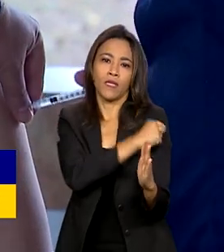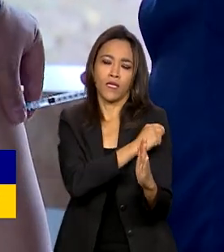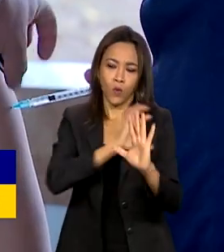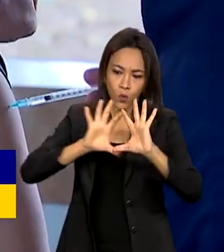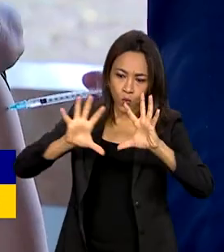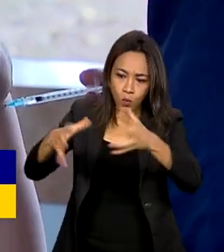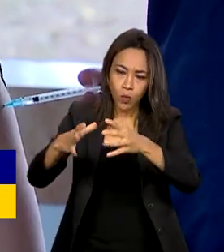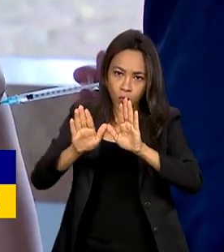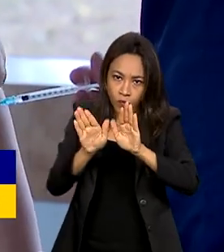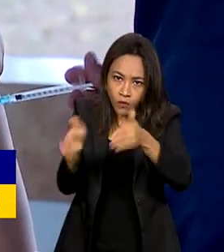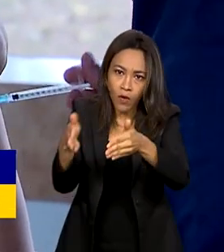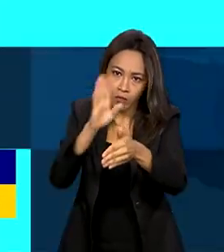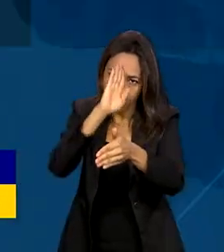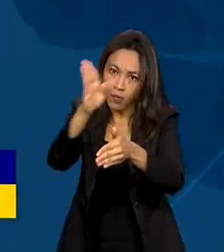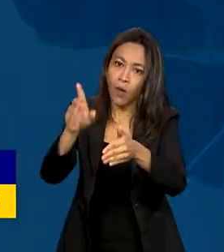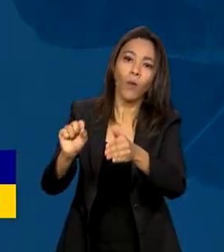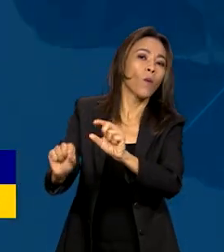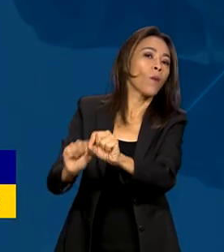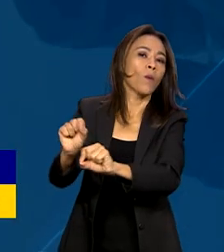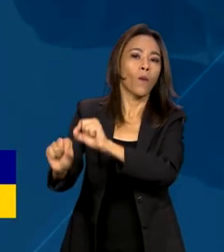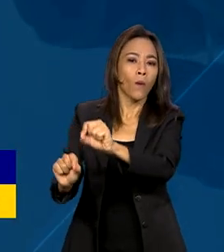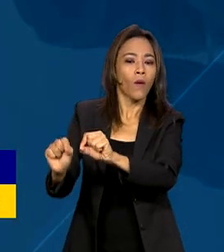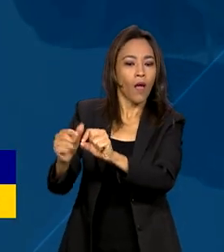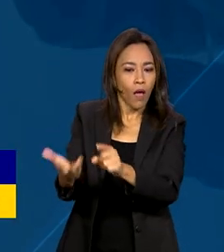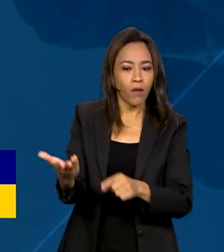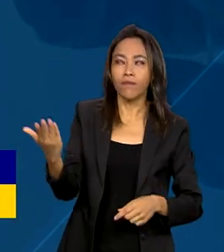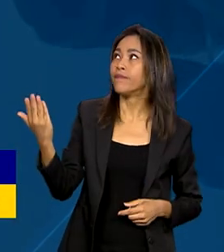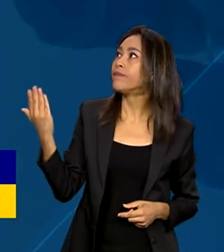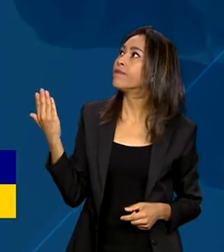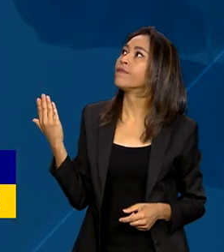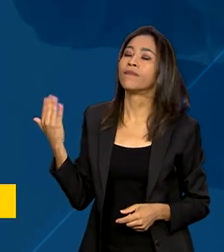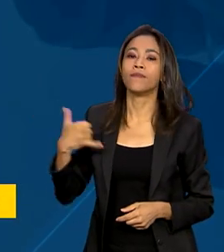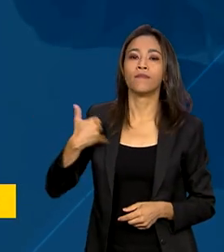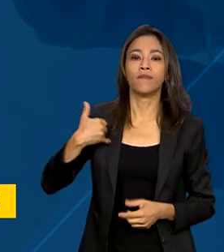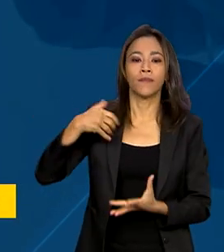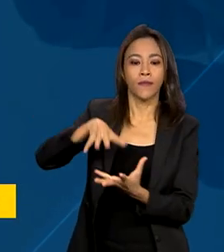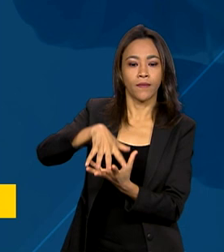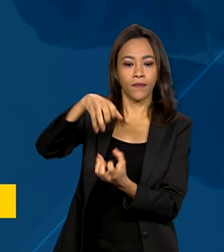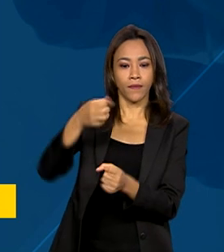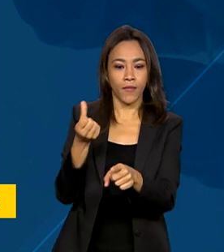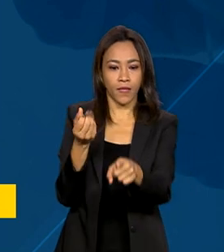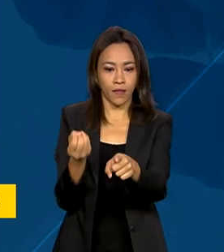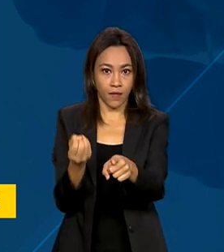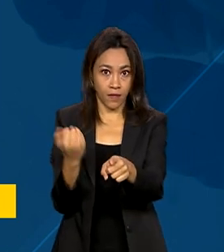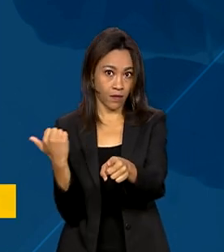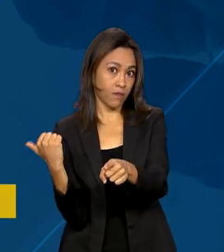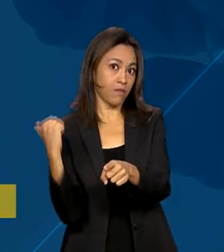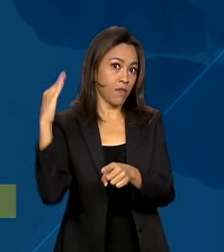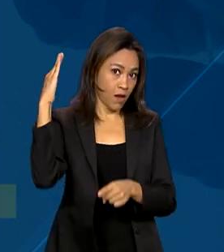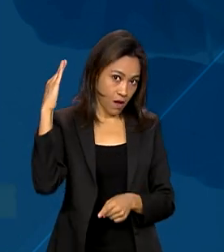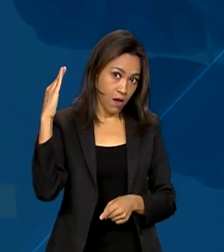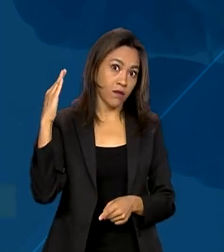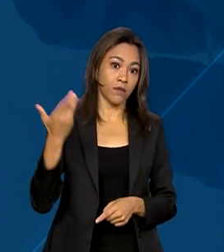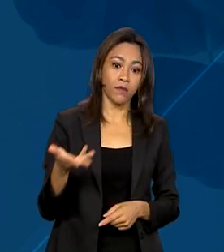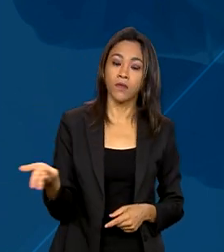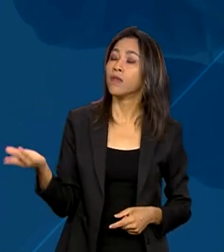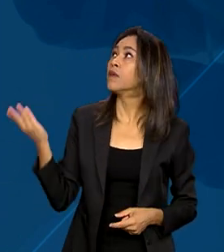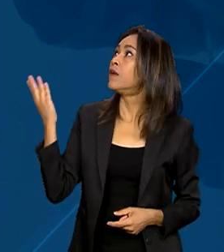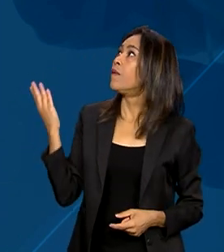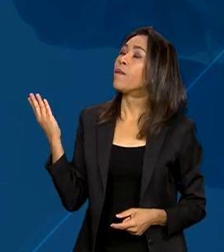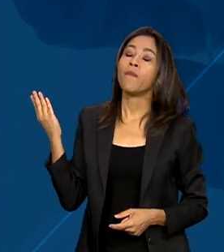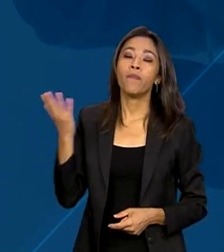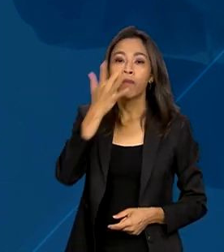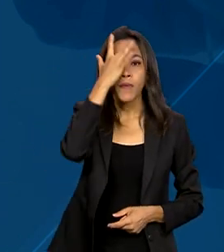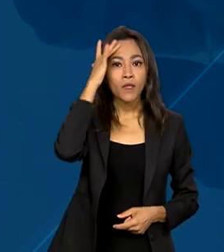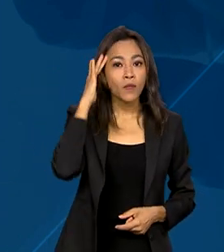prioritários incluem, por exemplo, idosos de 60 anos ou mais de idade, pessoas